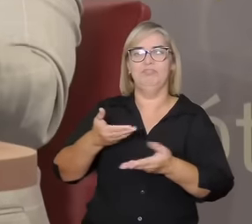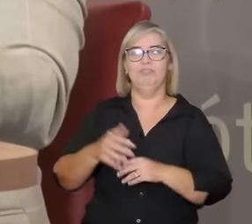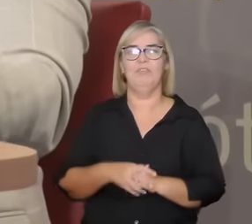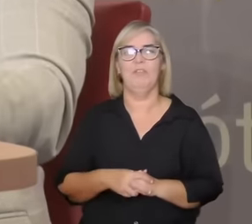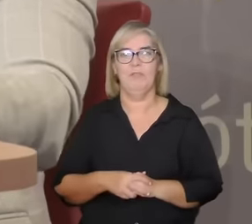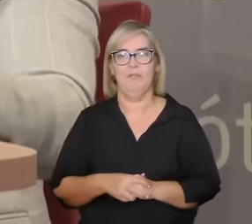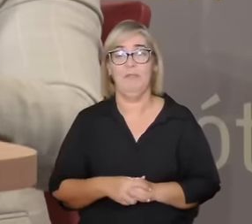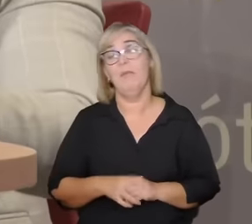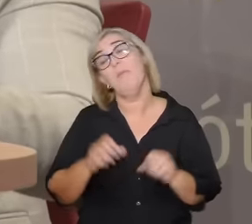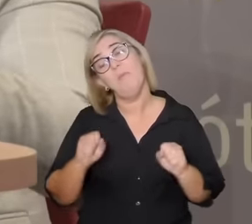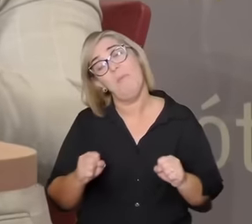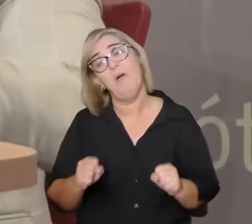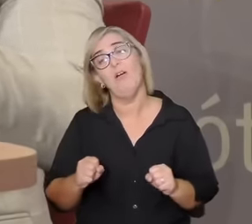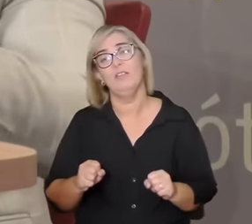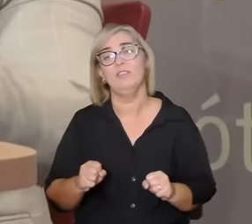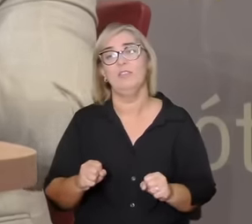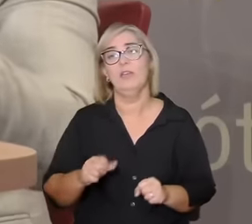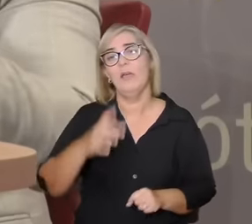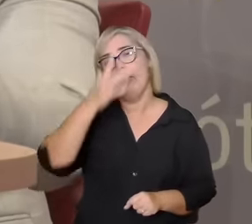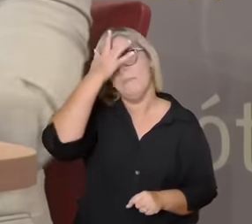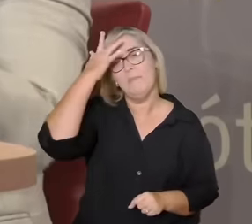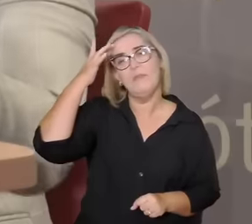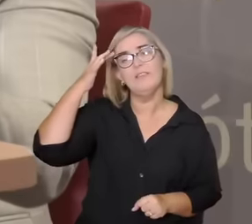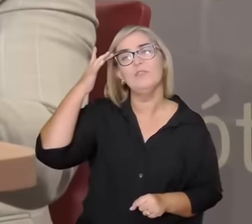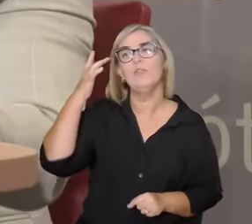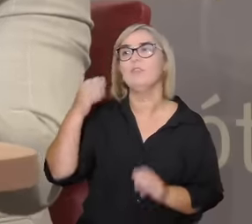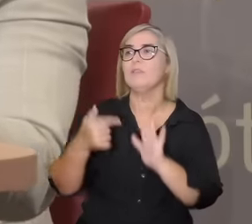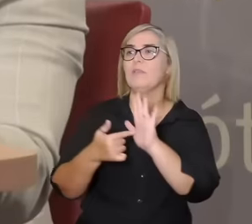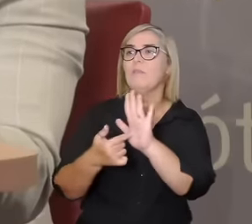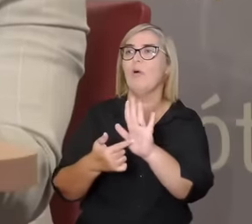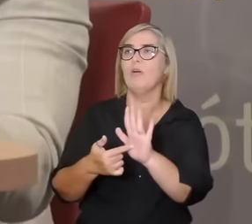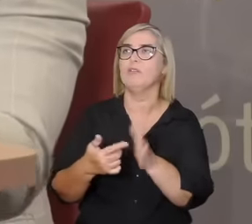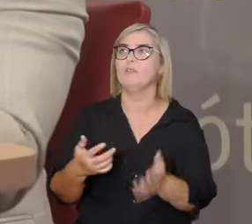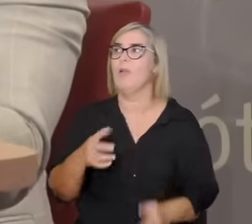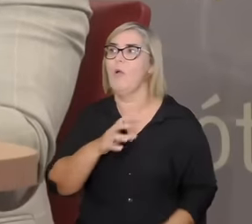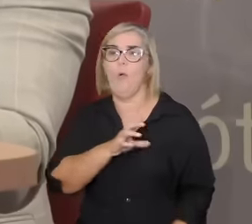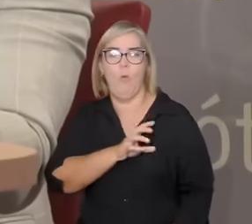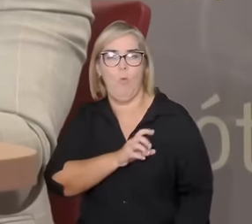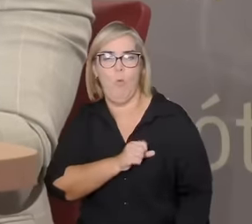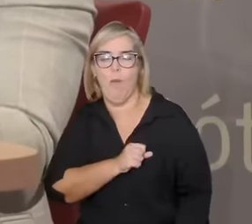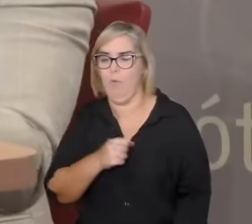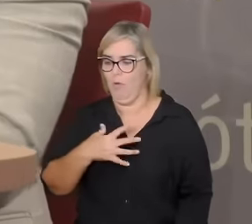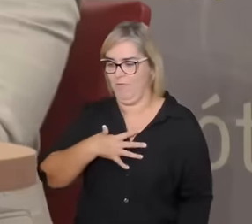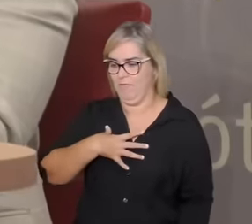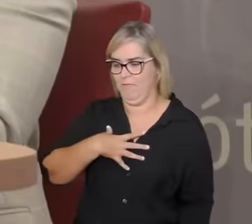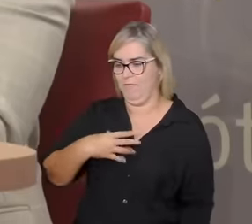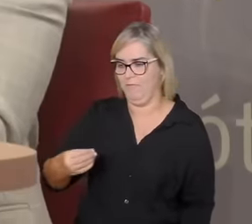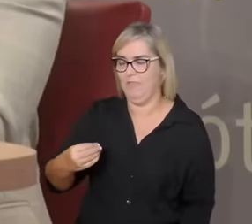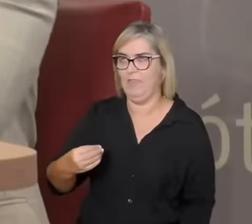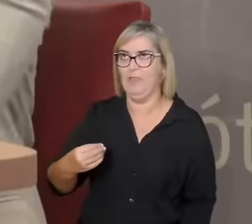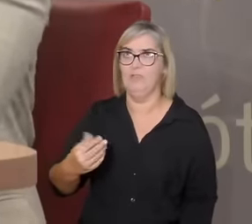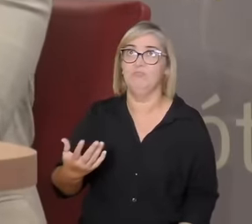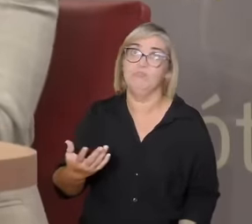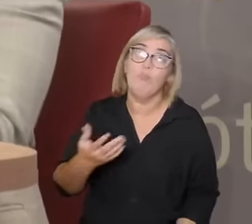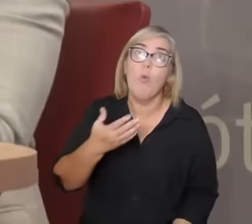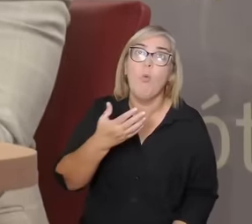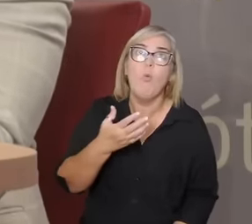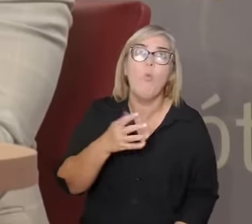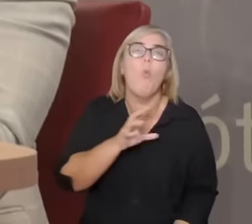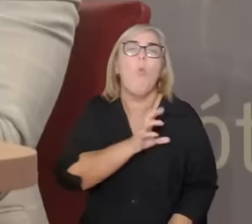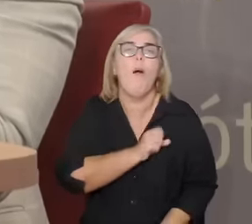amor como a filha filho seja o grande amor a grande forma de amar para outra pode ser na relação da